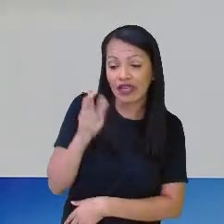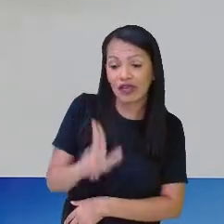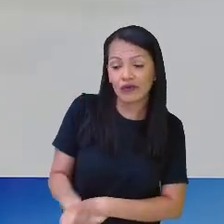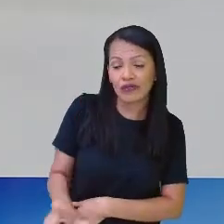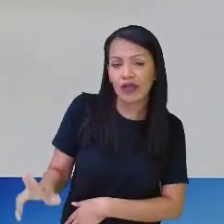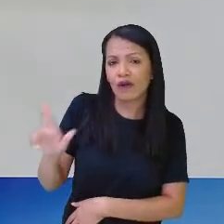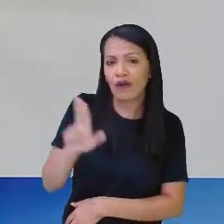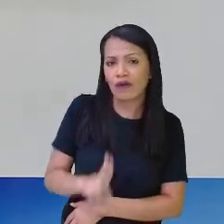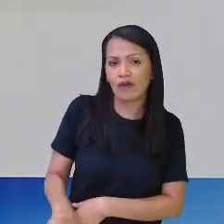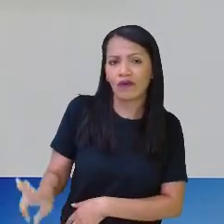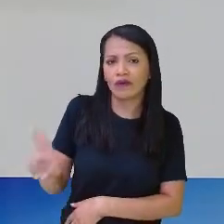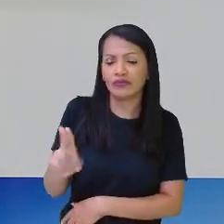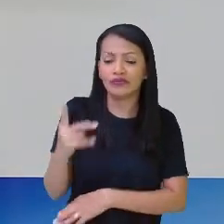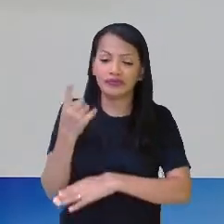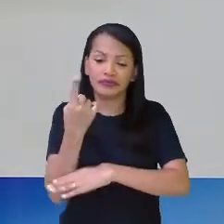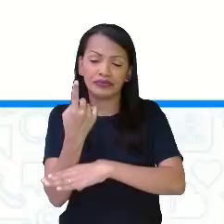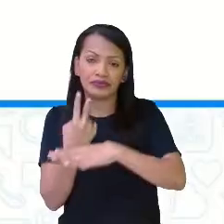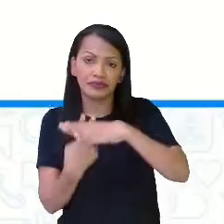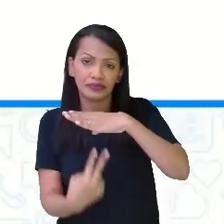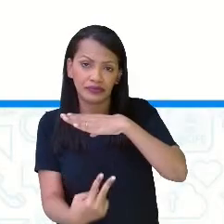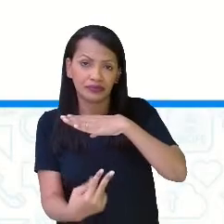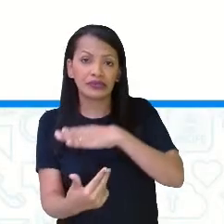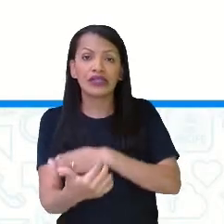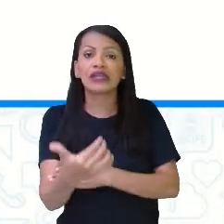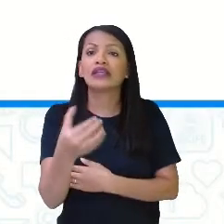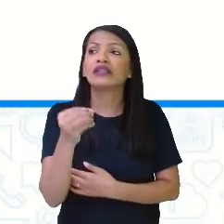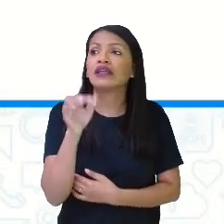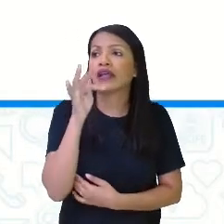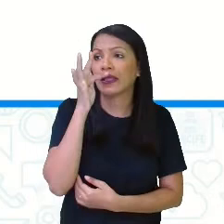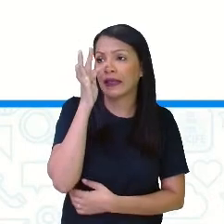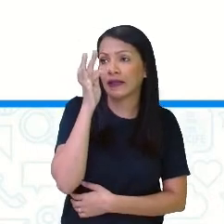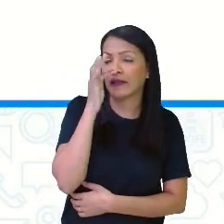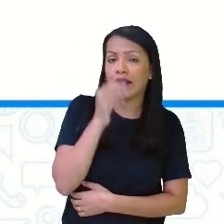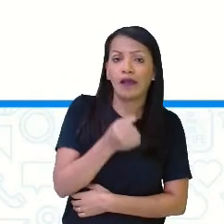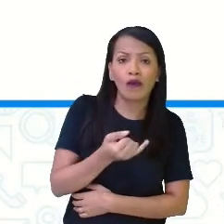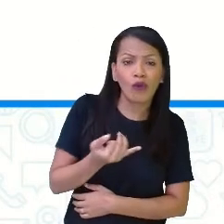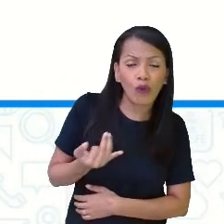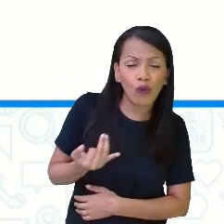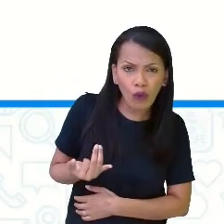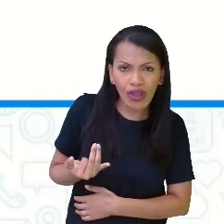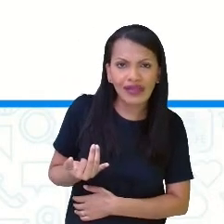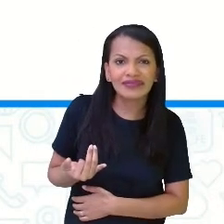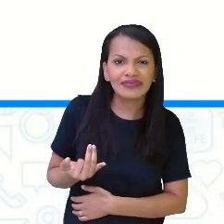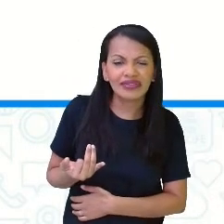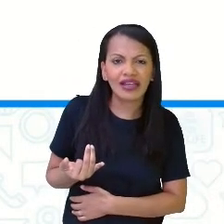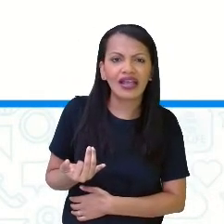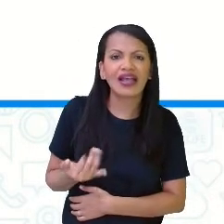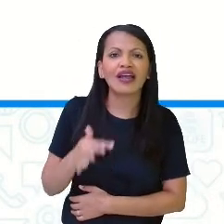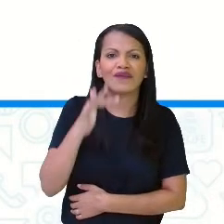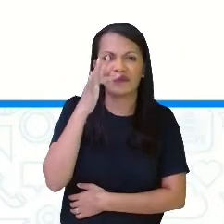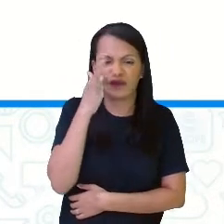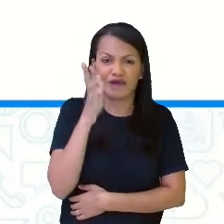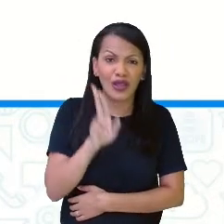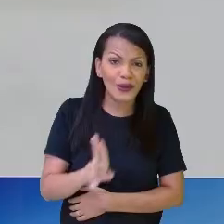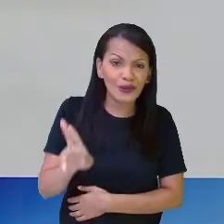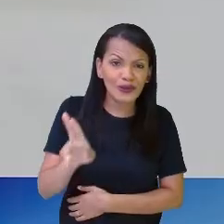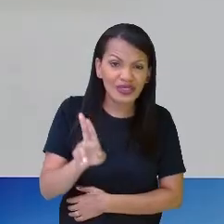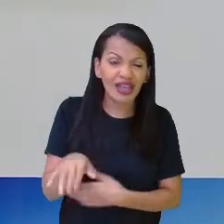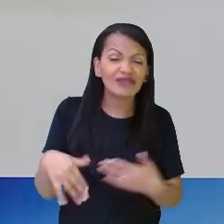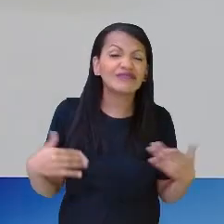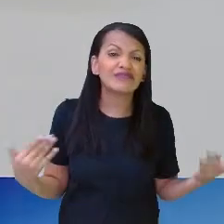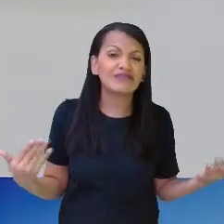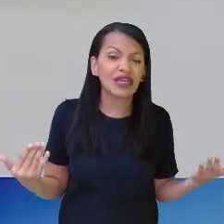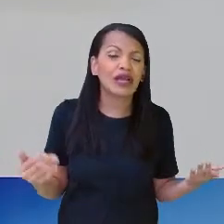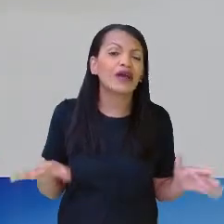se ela vai usar um meio de dez rosas, quantas rosas ela vai usar, minha gente, para a gente fechar a nossa aula? E aí,